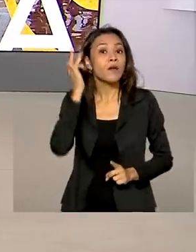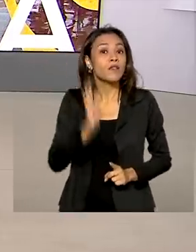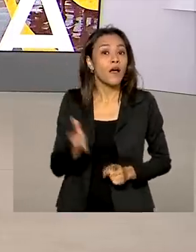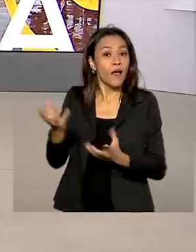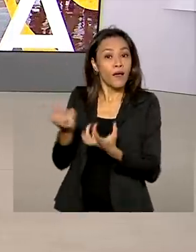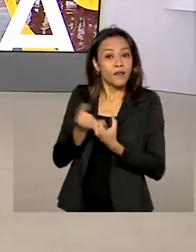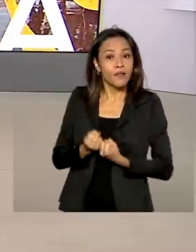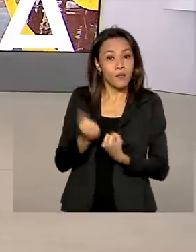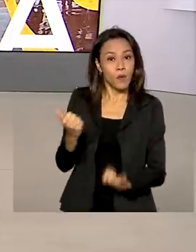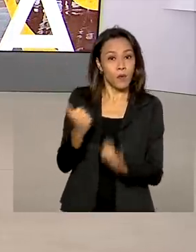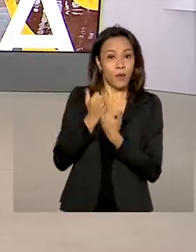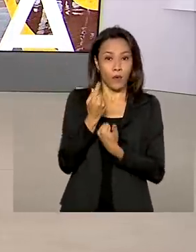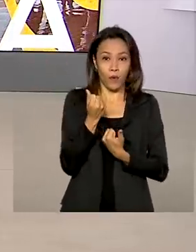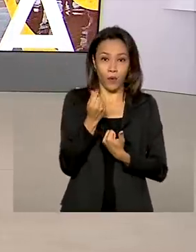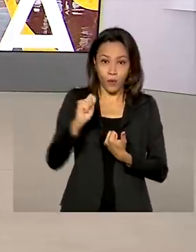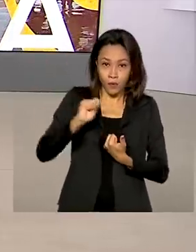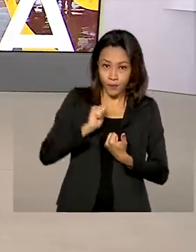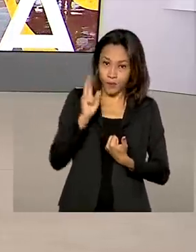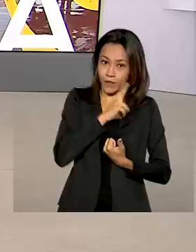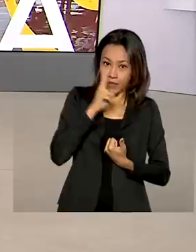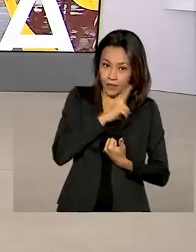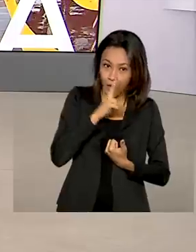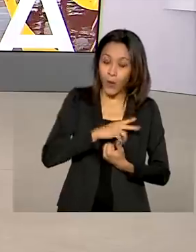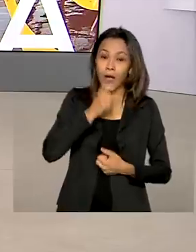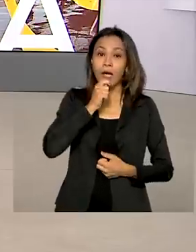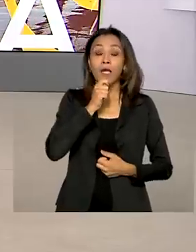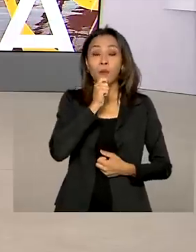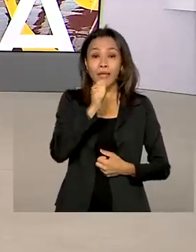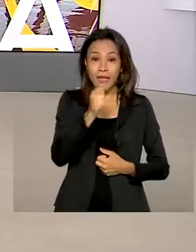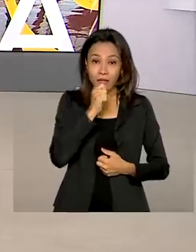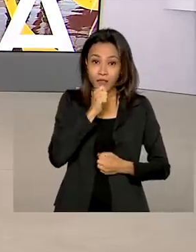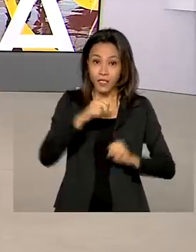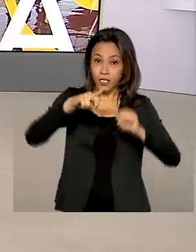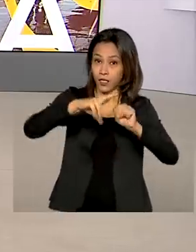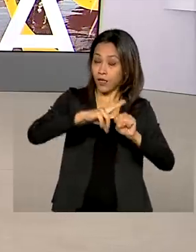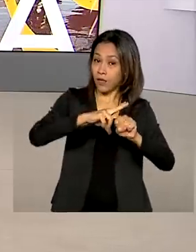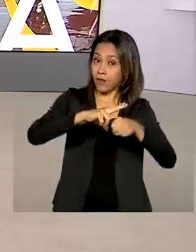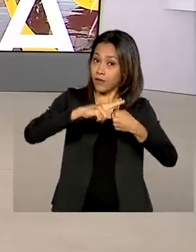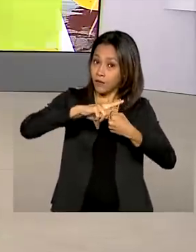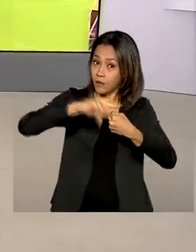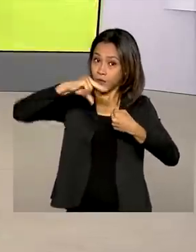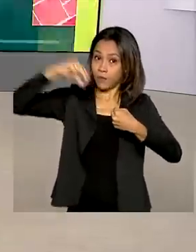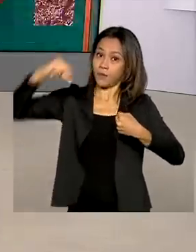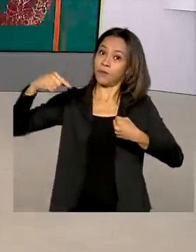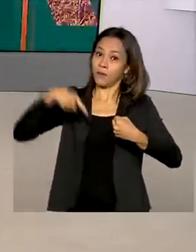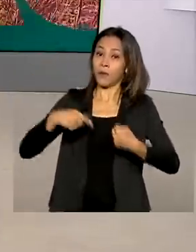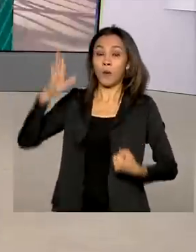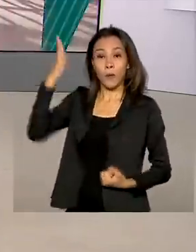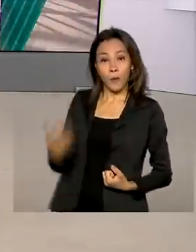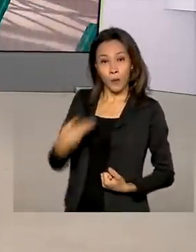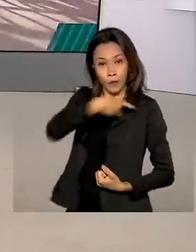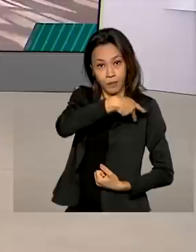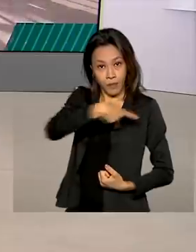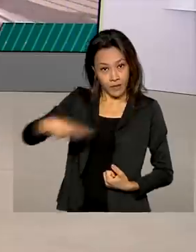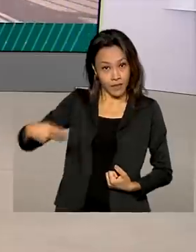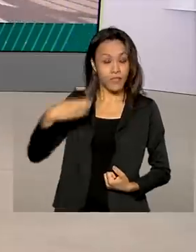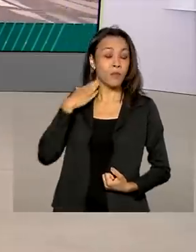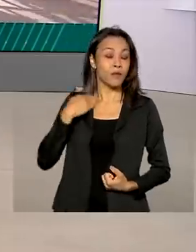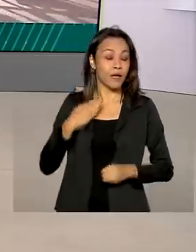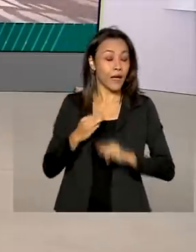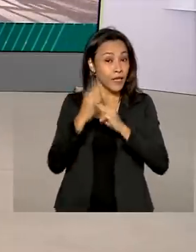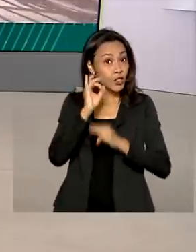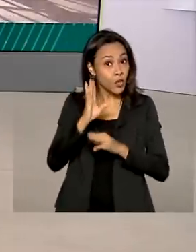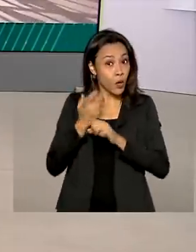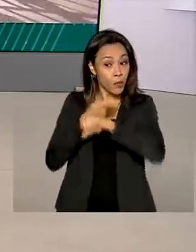emergencial. Em entrevista ao programa Voz do Brasil, o presidente da Caixa reforçou que as pessoas só devem ir a uma agência do